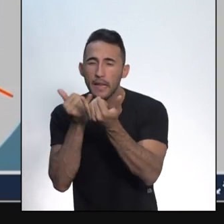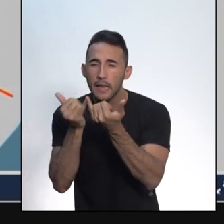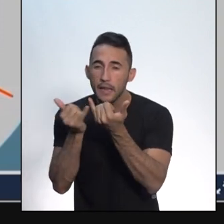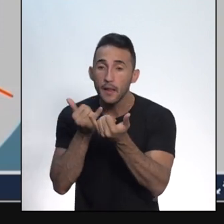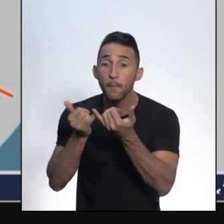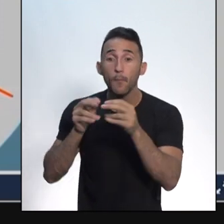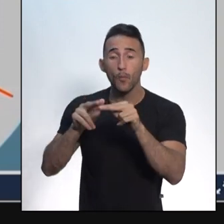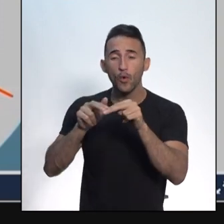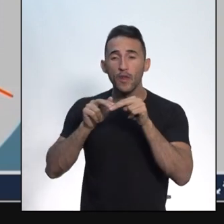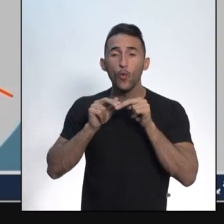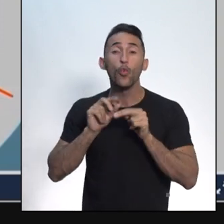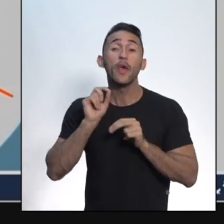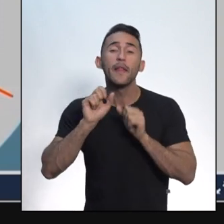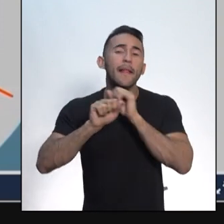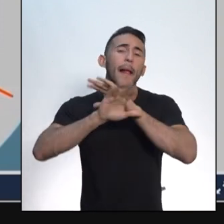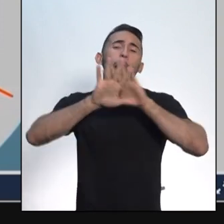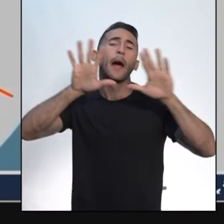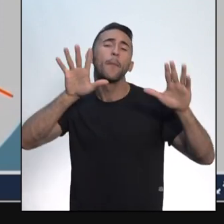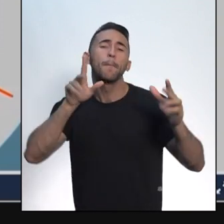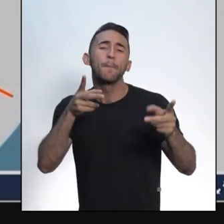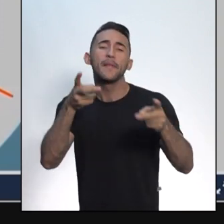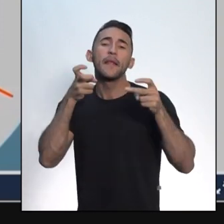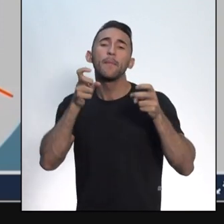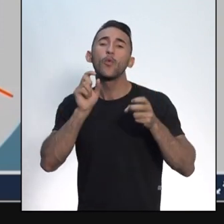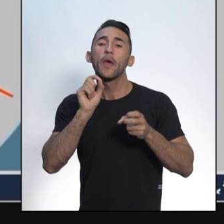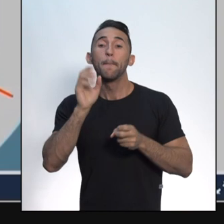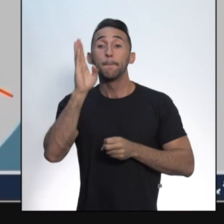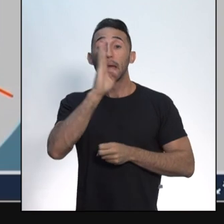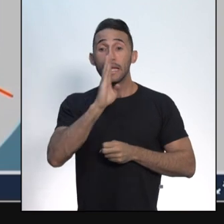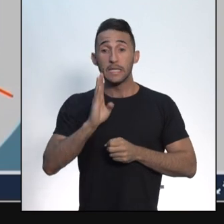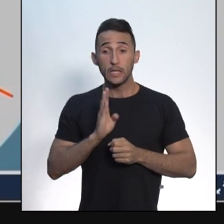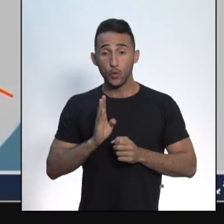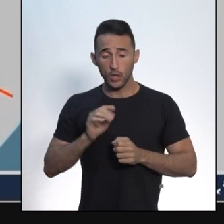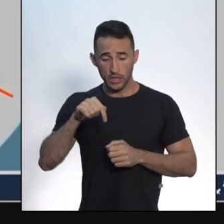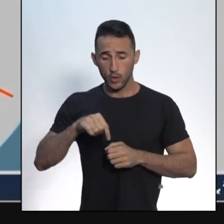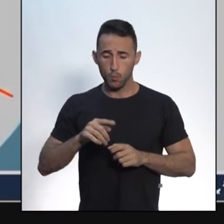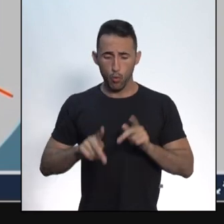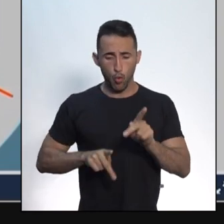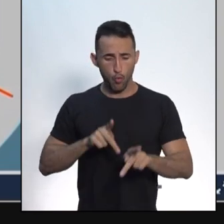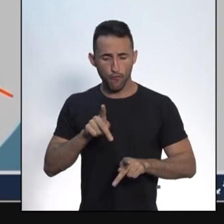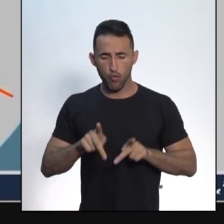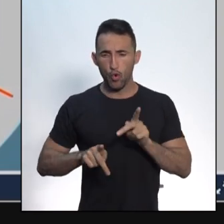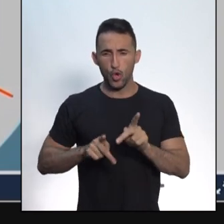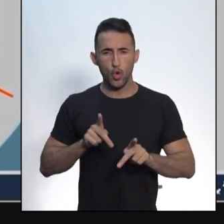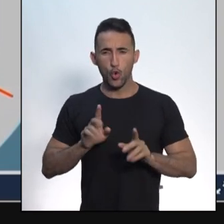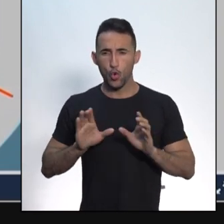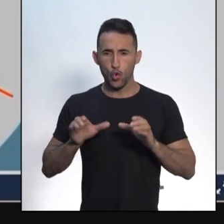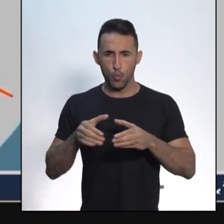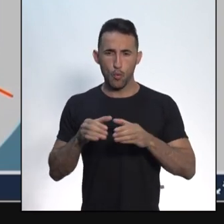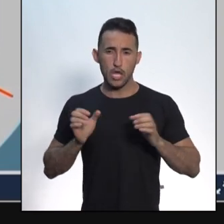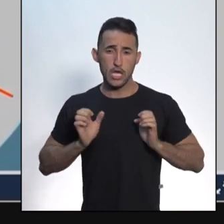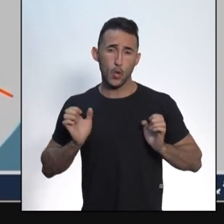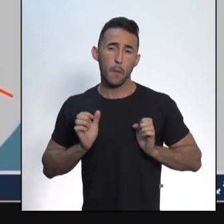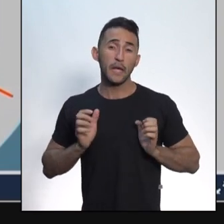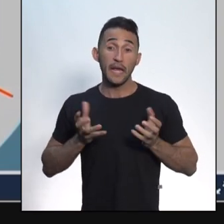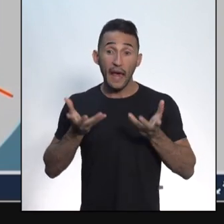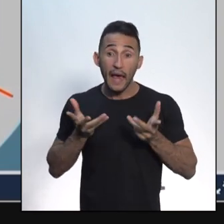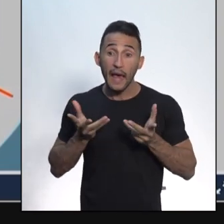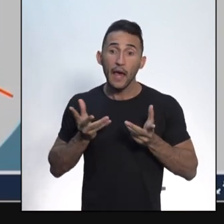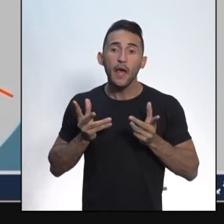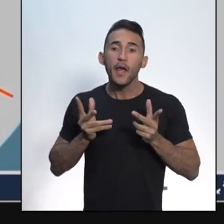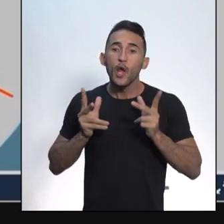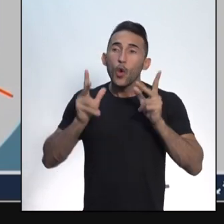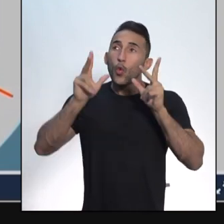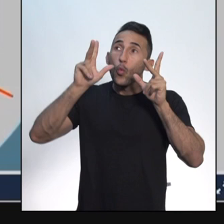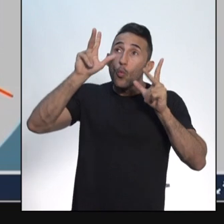existe uma coisa clara, os brasileiros, as elites políticas brasileiras queriam que o Brasil fosse grandioso,